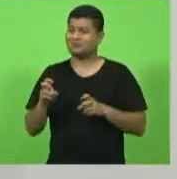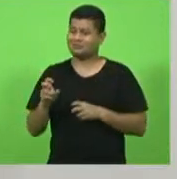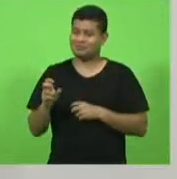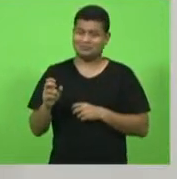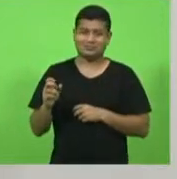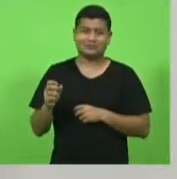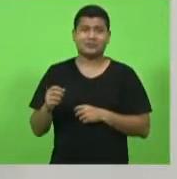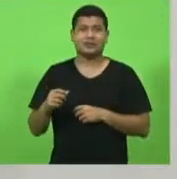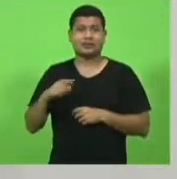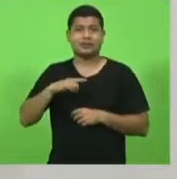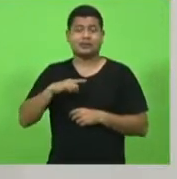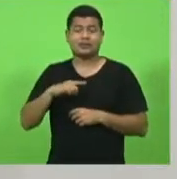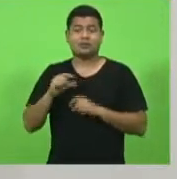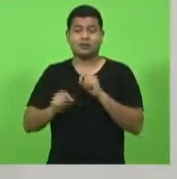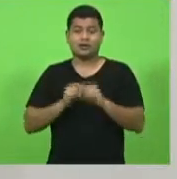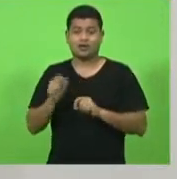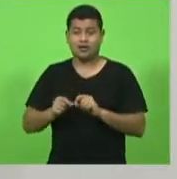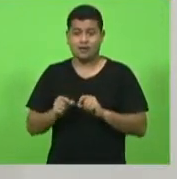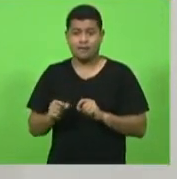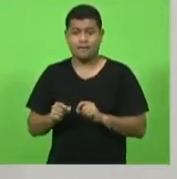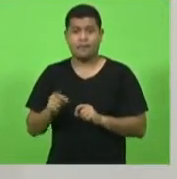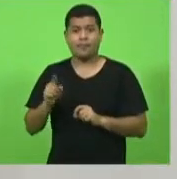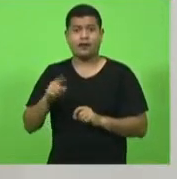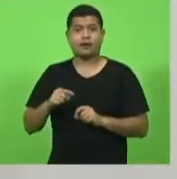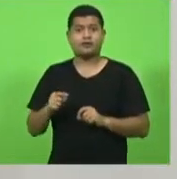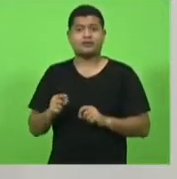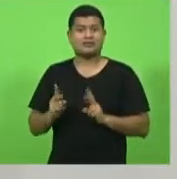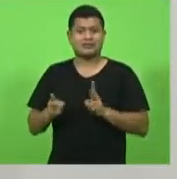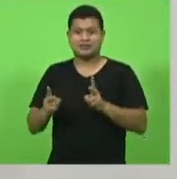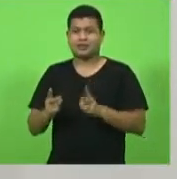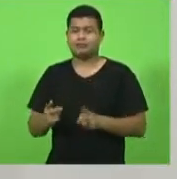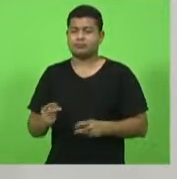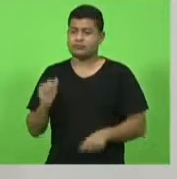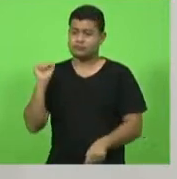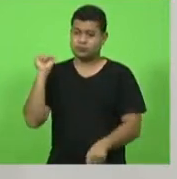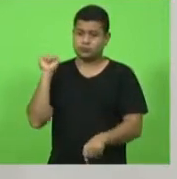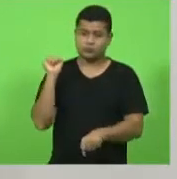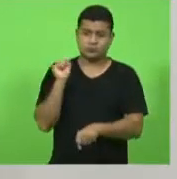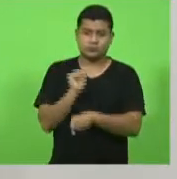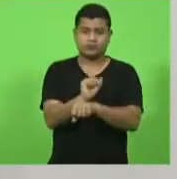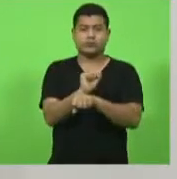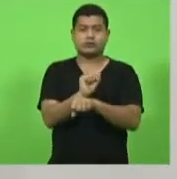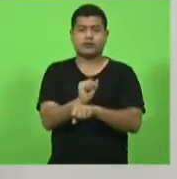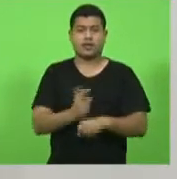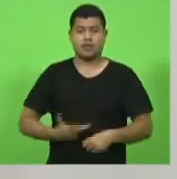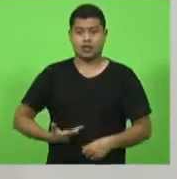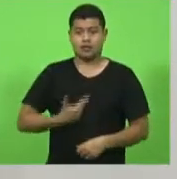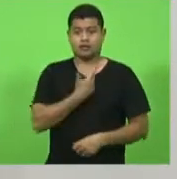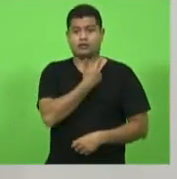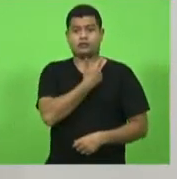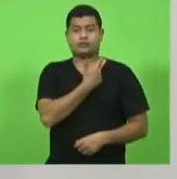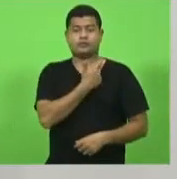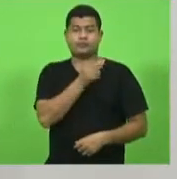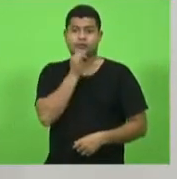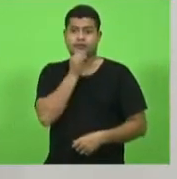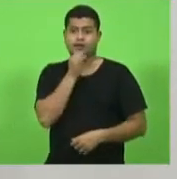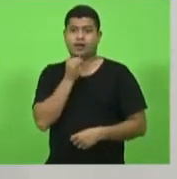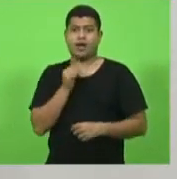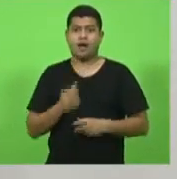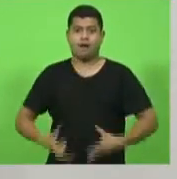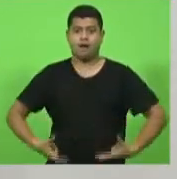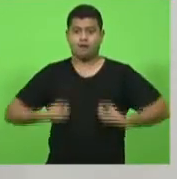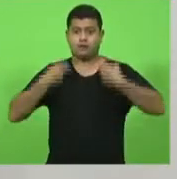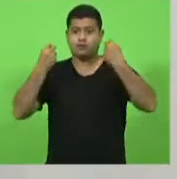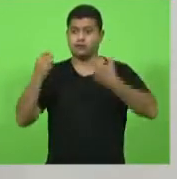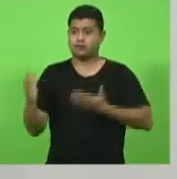suspendem as cirurgias eletivas só que tem cirurgias de oncologia cirurgias que a pessoa tem